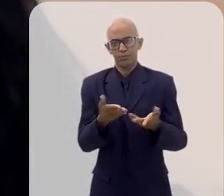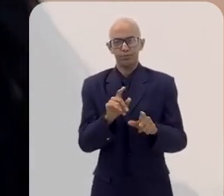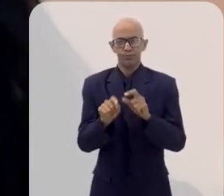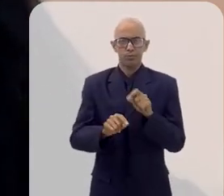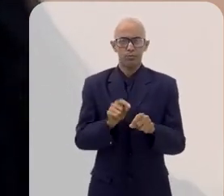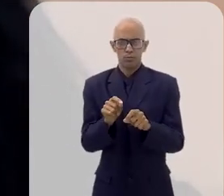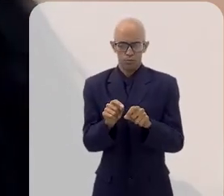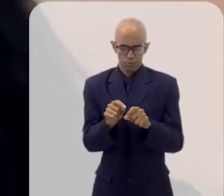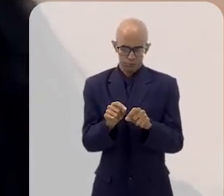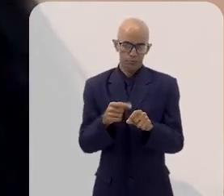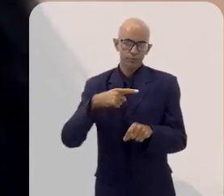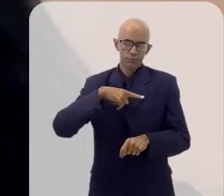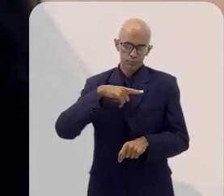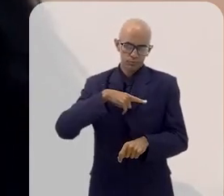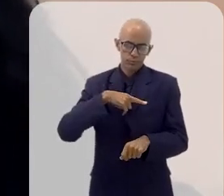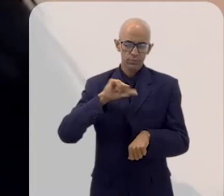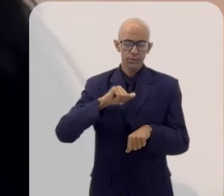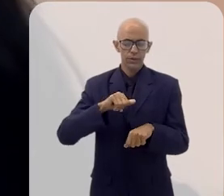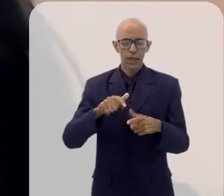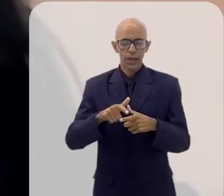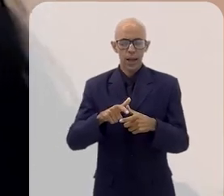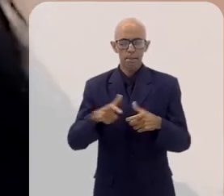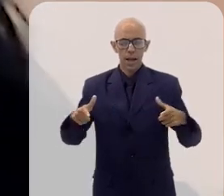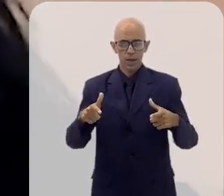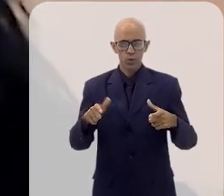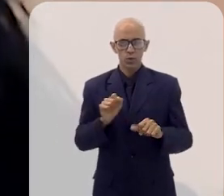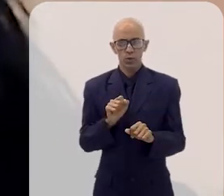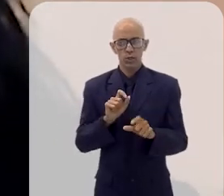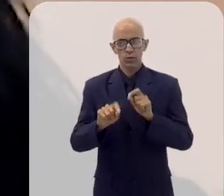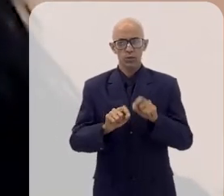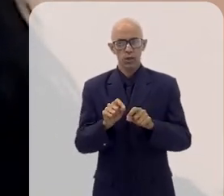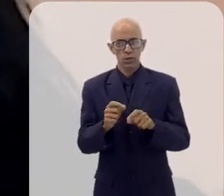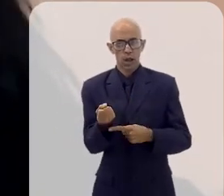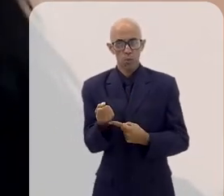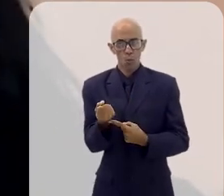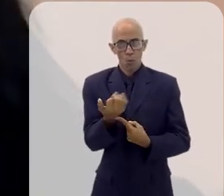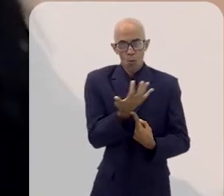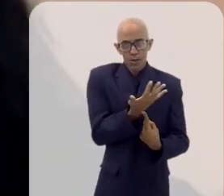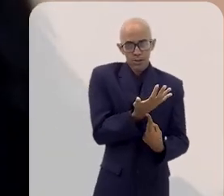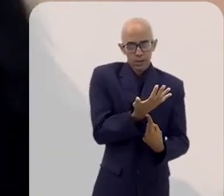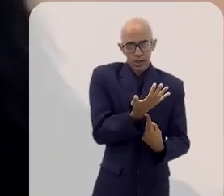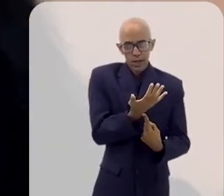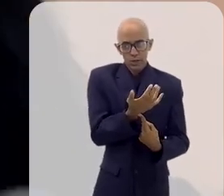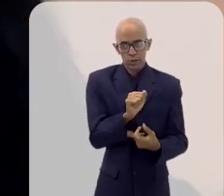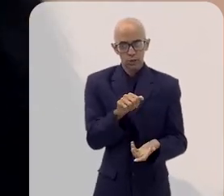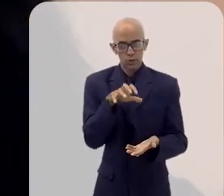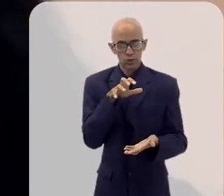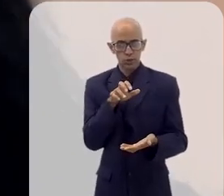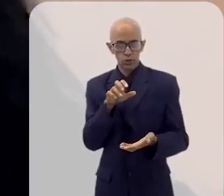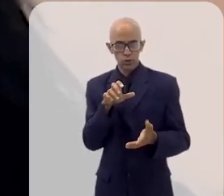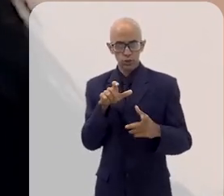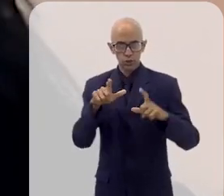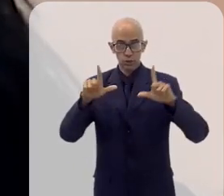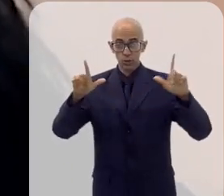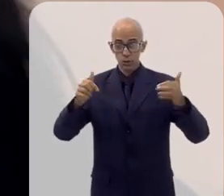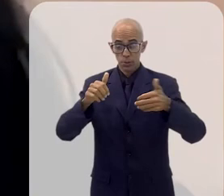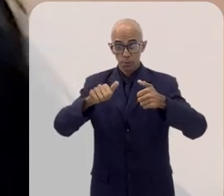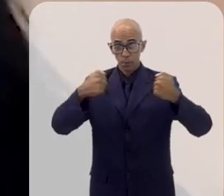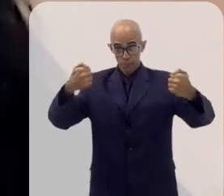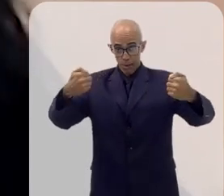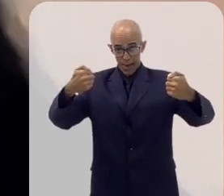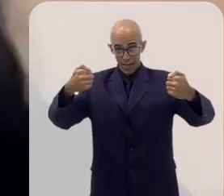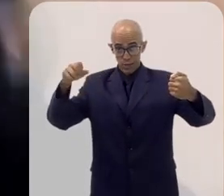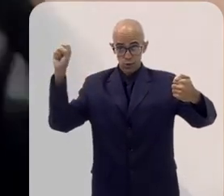hoje, ele conta com a maior parte de quantidade de unidades consumidoras instaladas ainda em